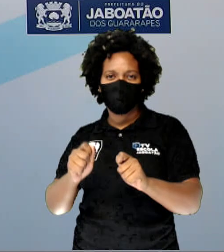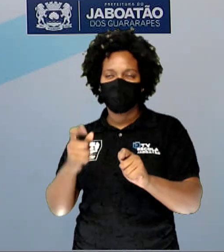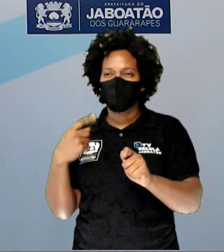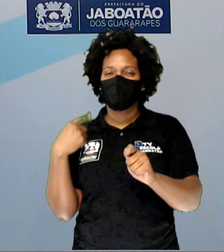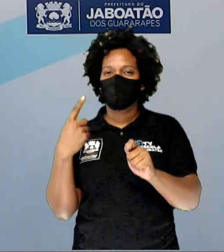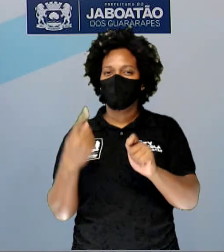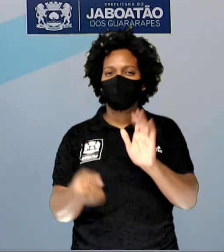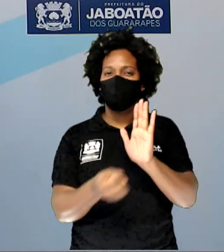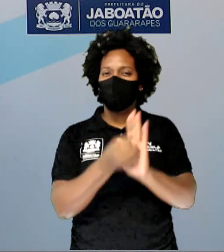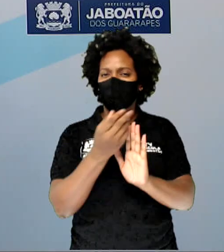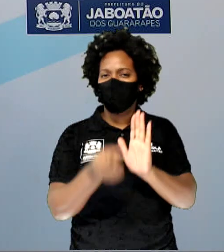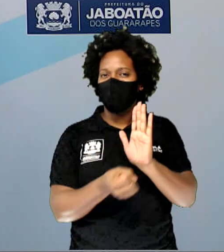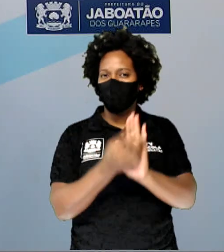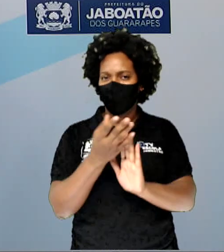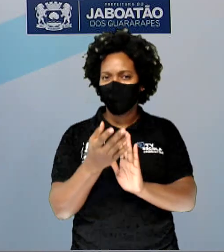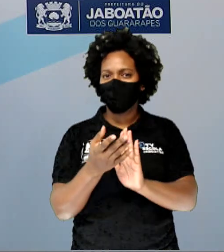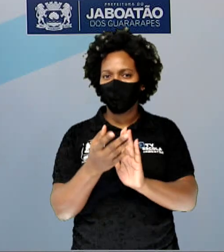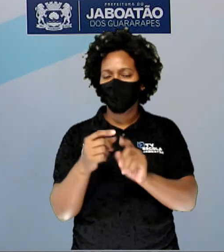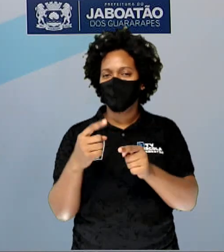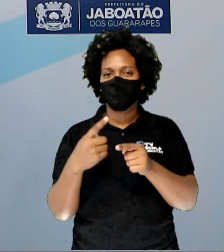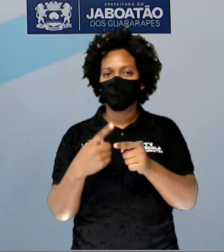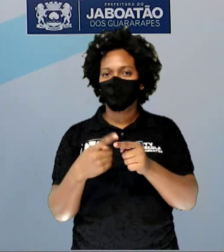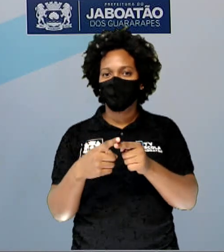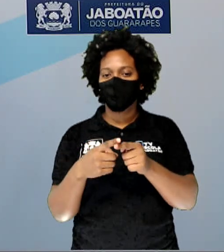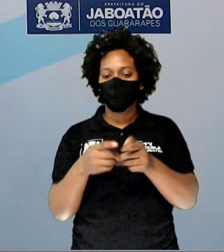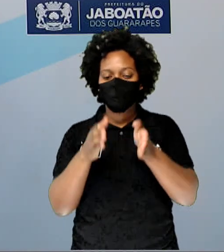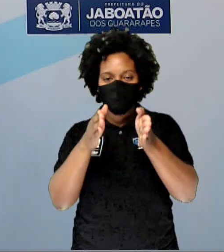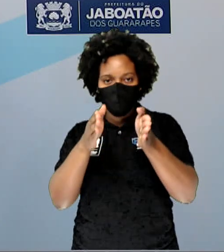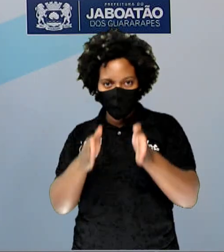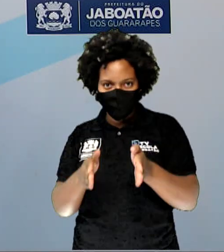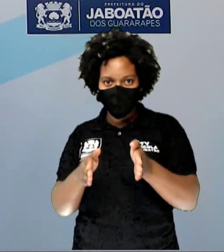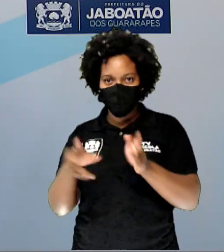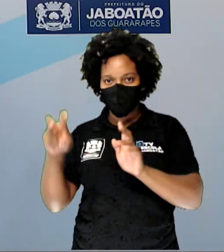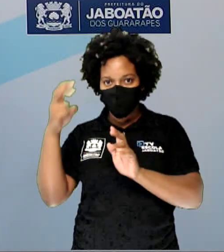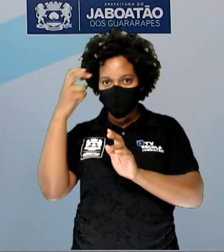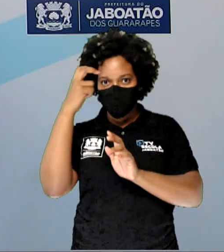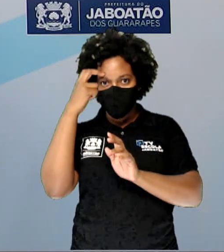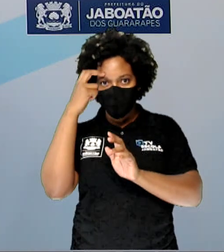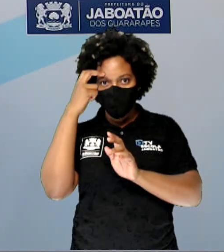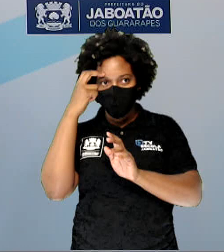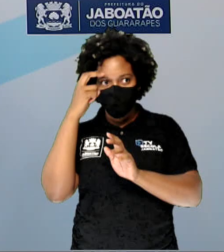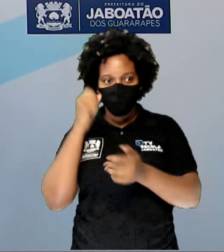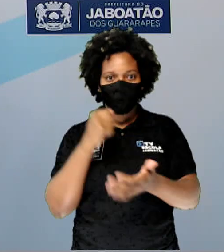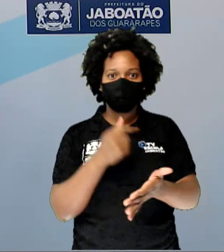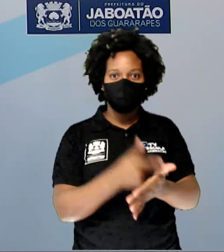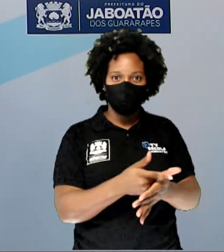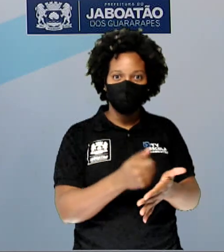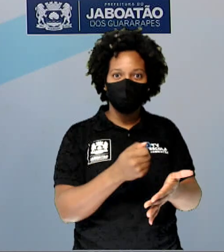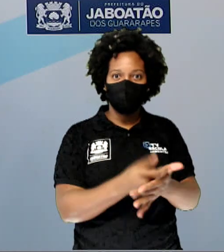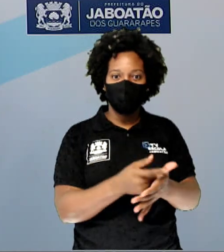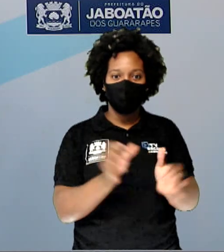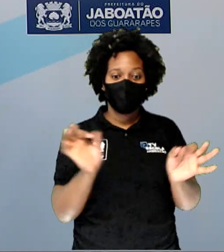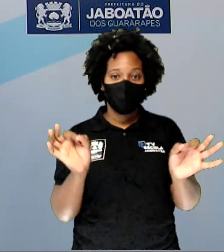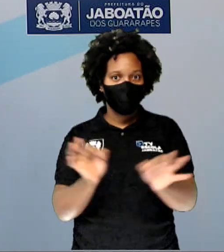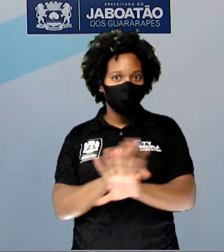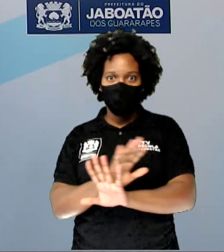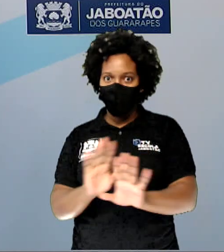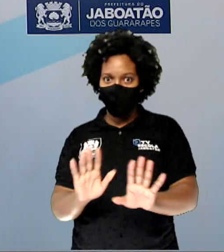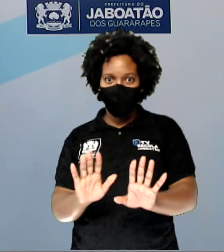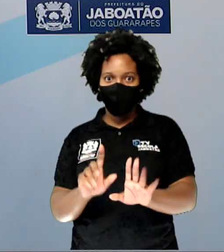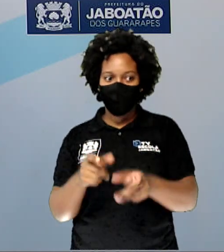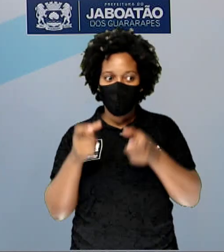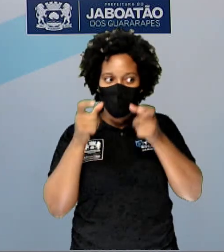manualmente. Porque nós estamos na cultura de compra-se tudo prontinho. E mais ainda, do